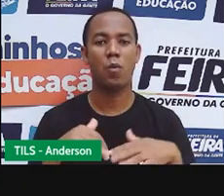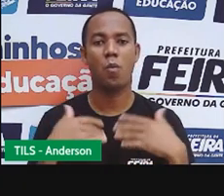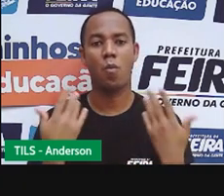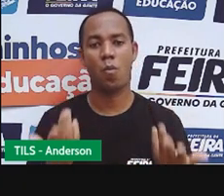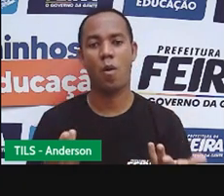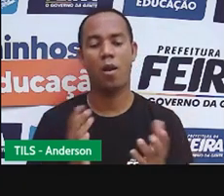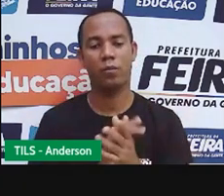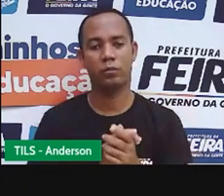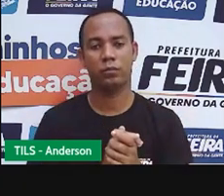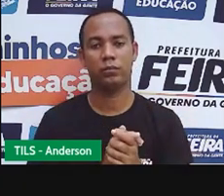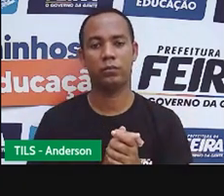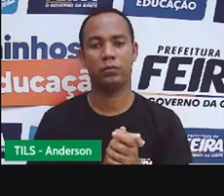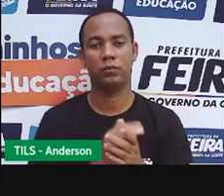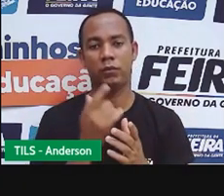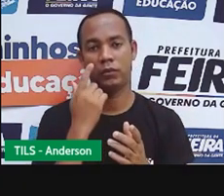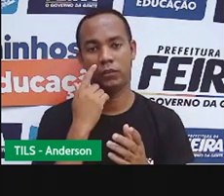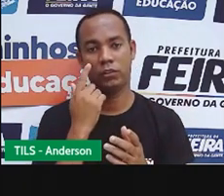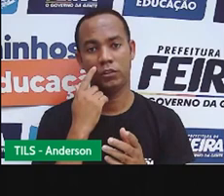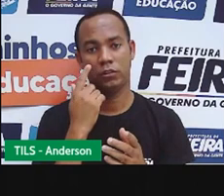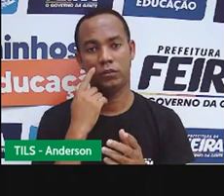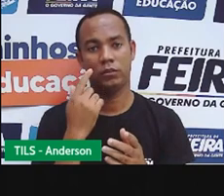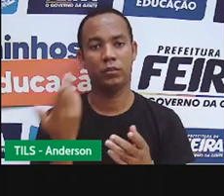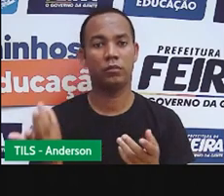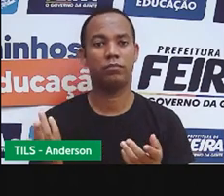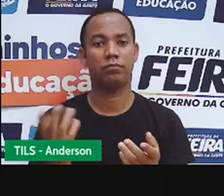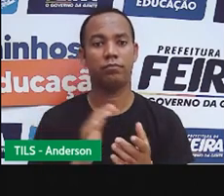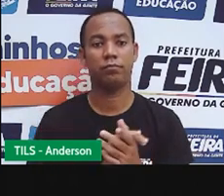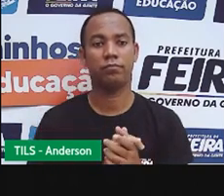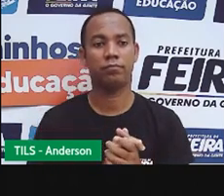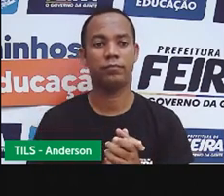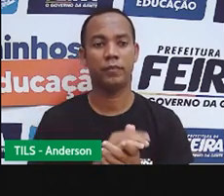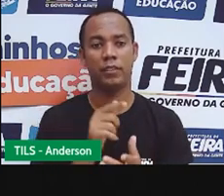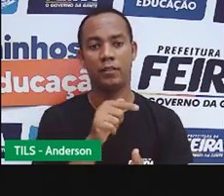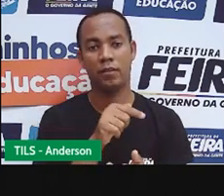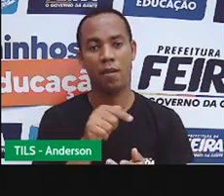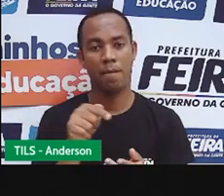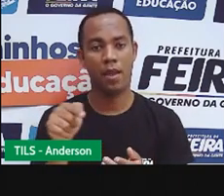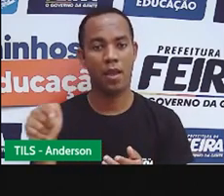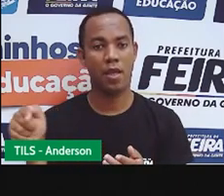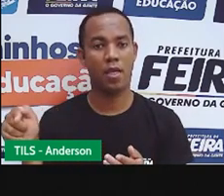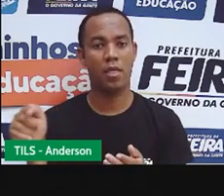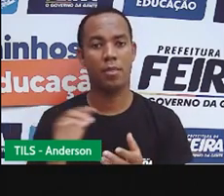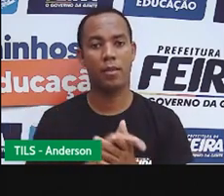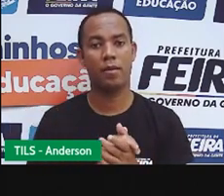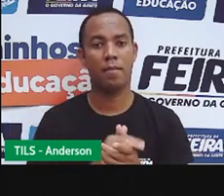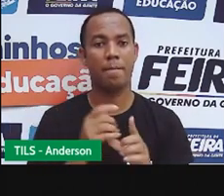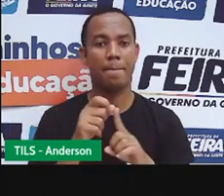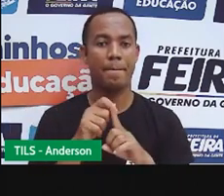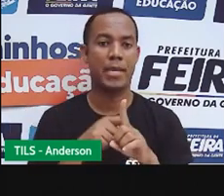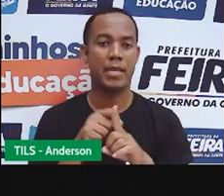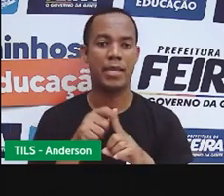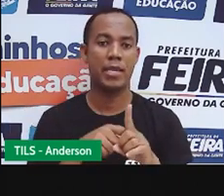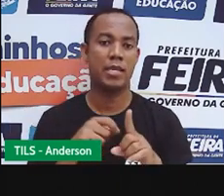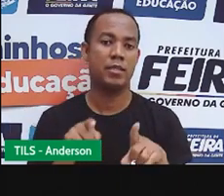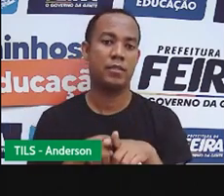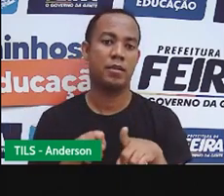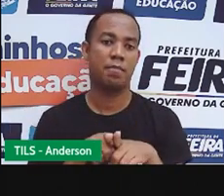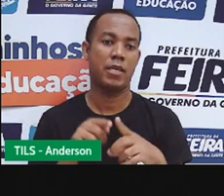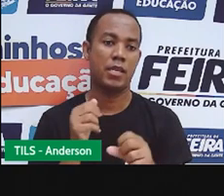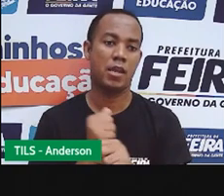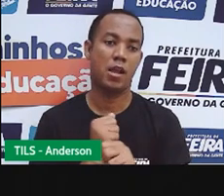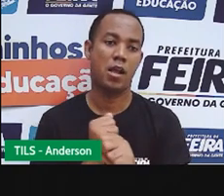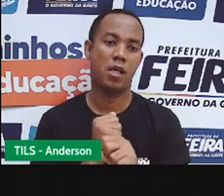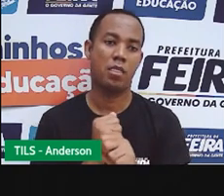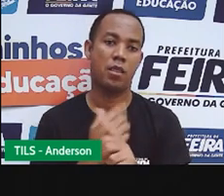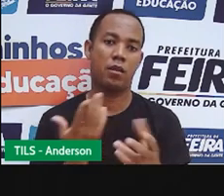rejeitamos o tempo com as datas, os dias da semana, os meses e os anos.